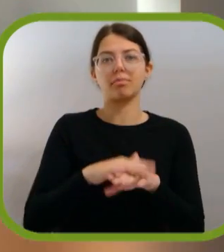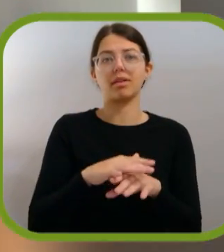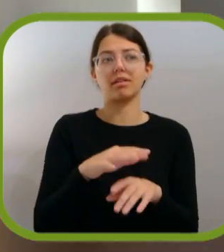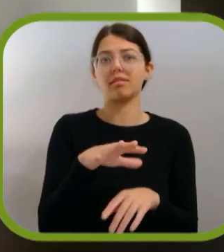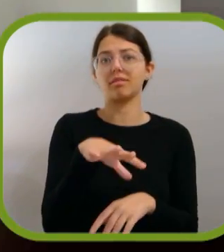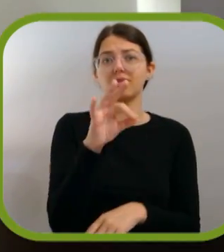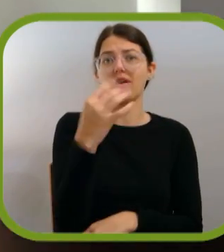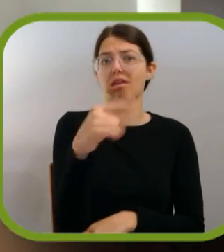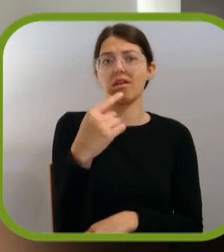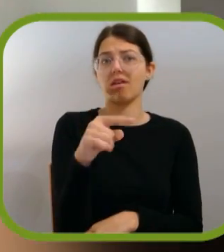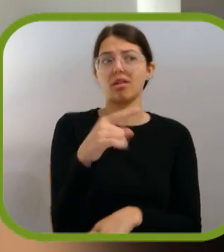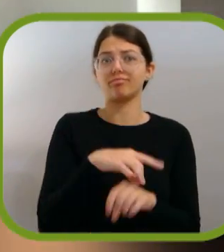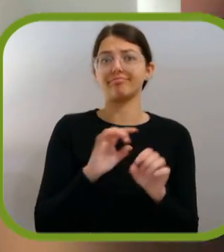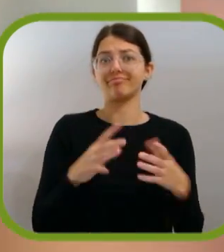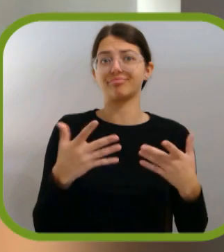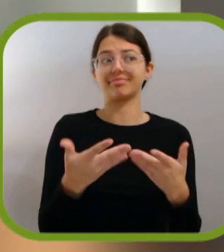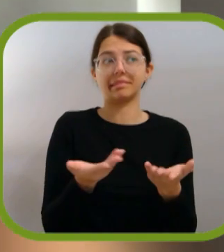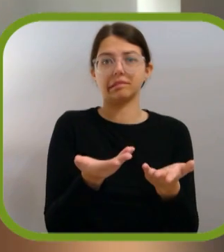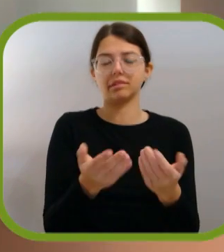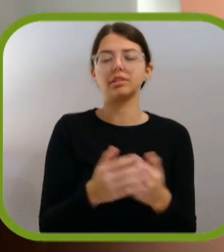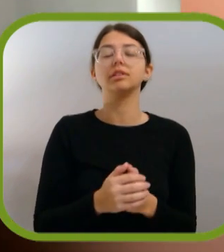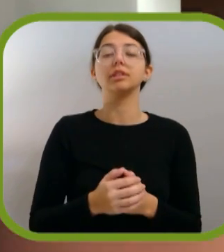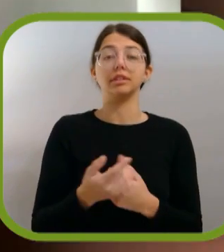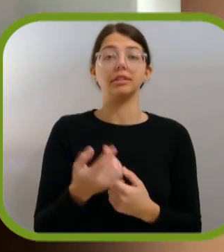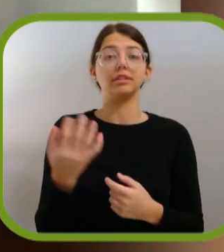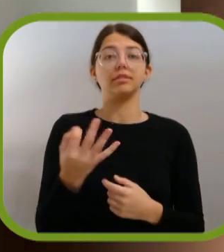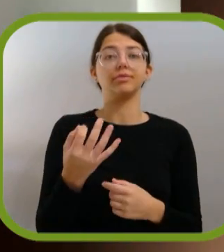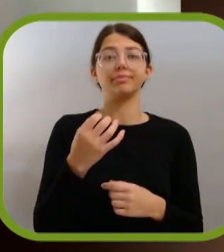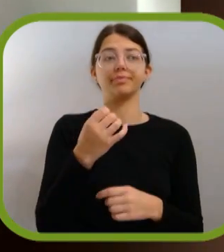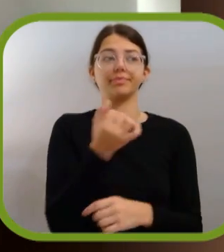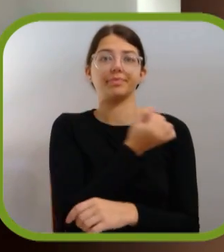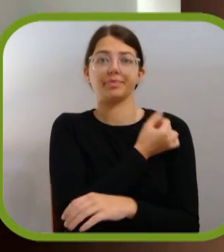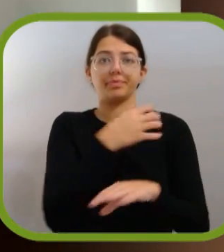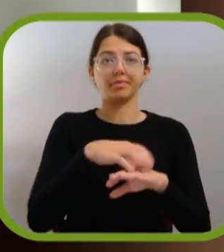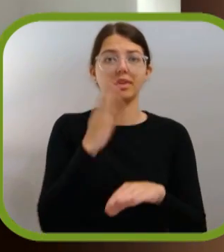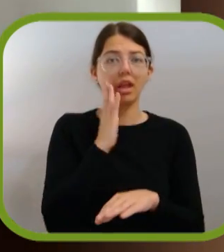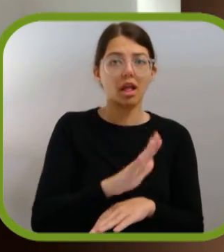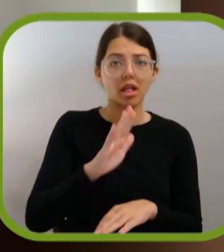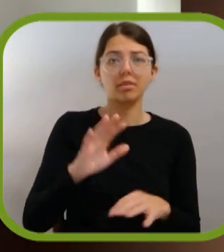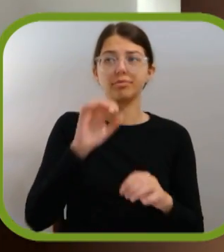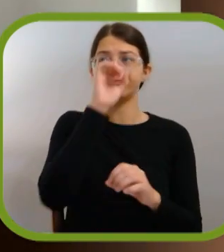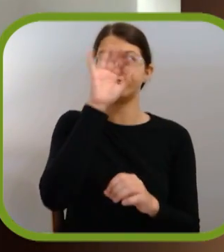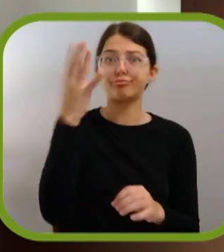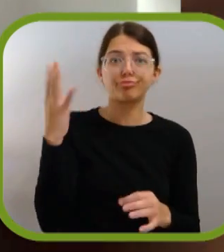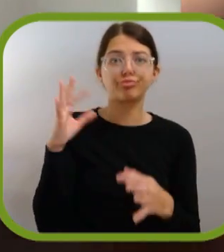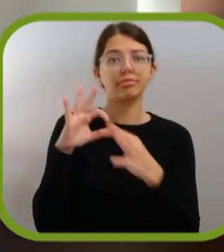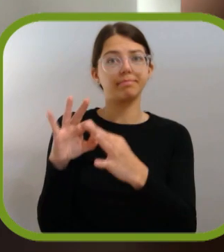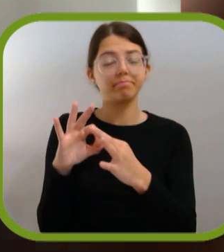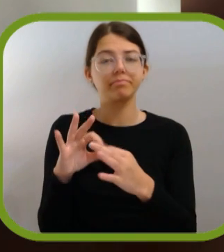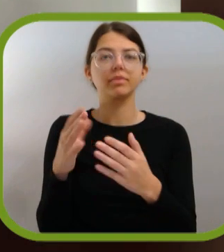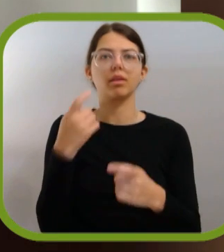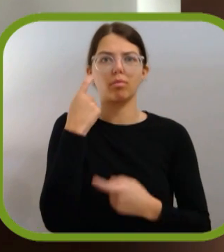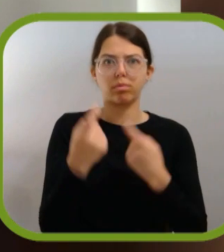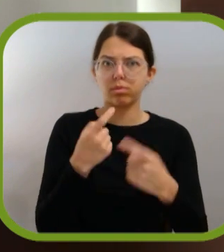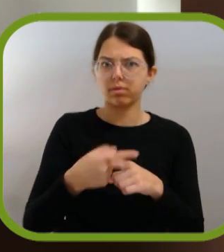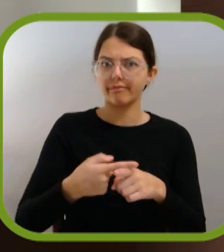opção em termos para muitos de nós. e eu sinto que a procura por alojamentos que estejam ligados com a natureza nessa altura aumentou